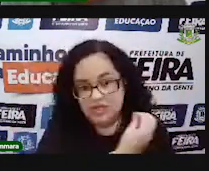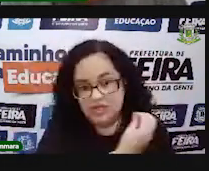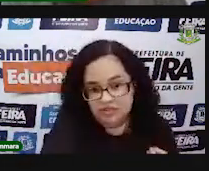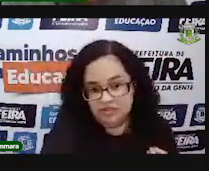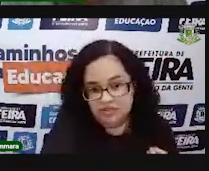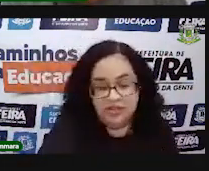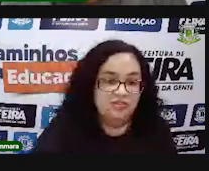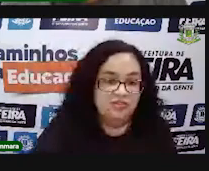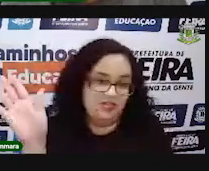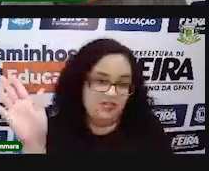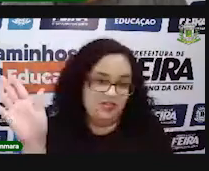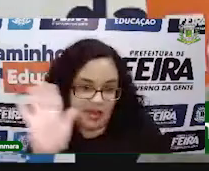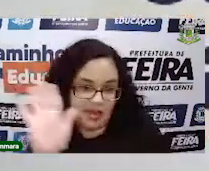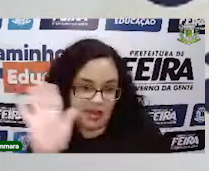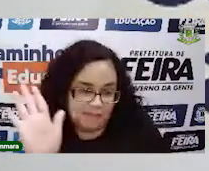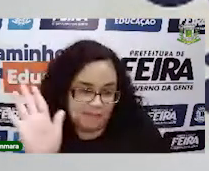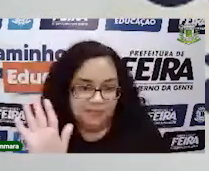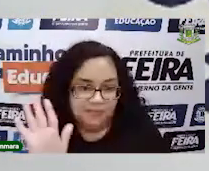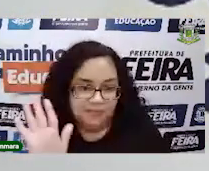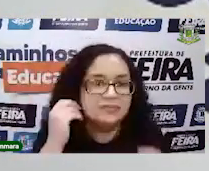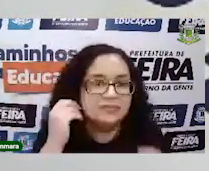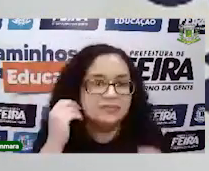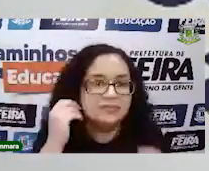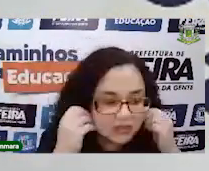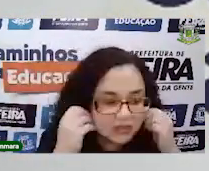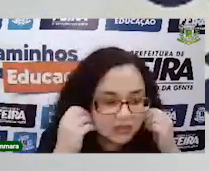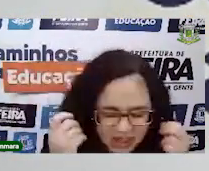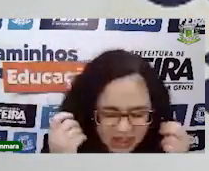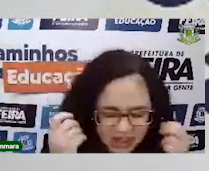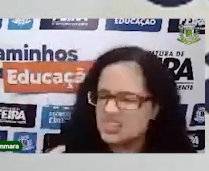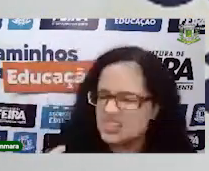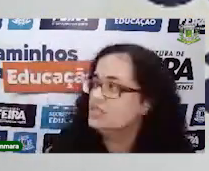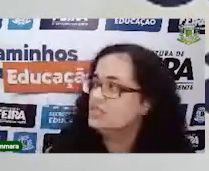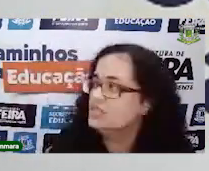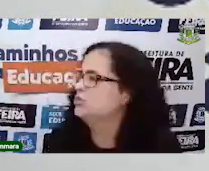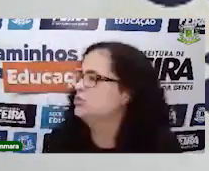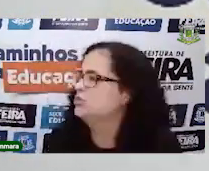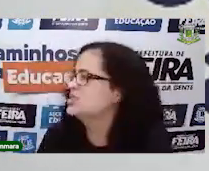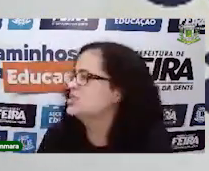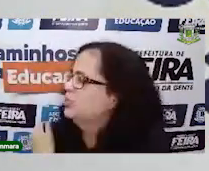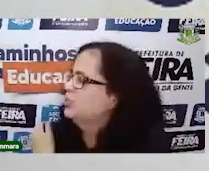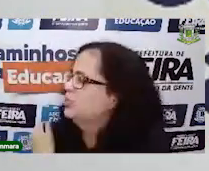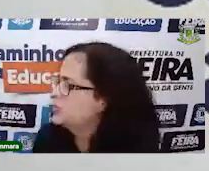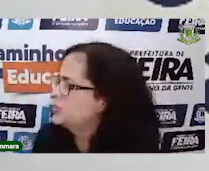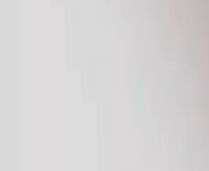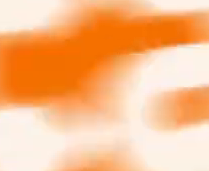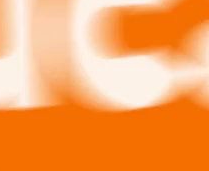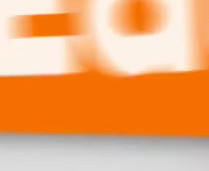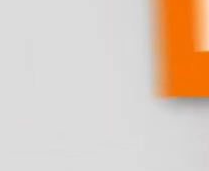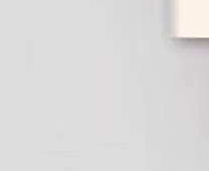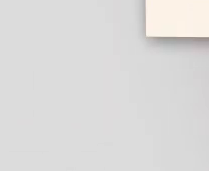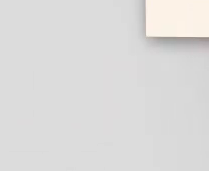e sempre será uma solução no nosso cotidiano. Valeu? Bye, bye!